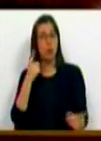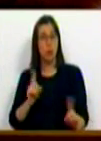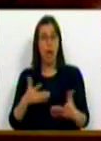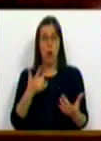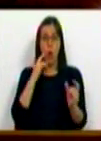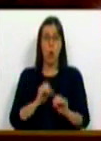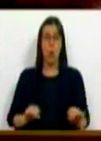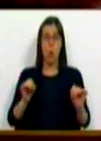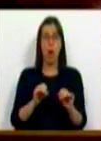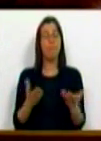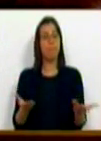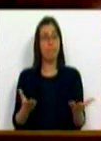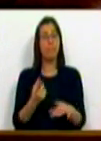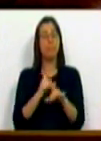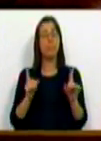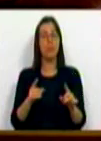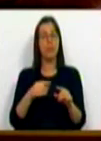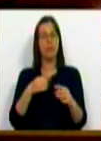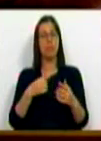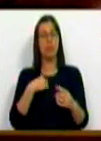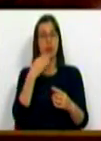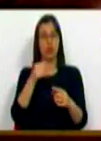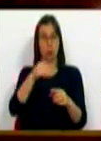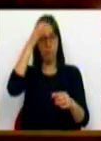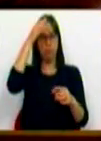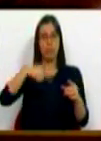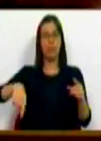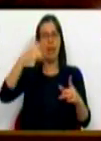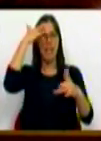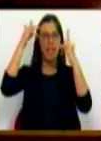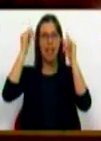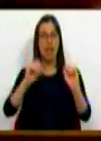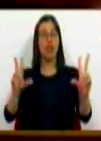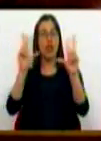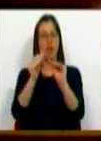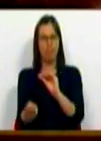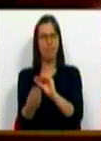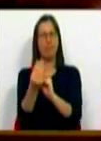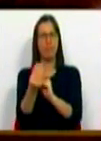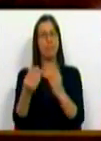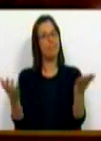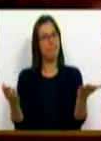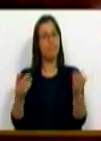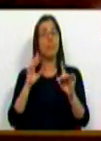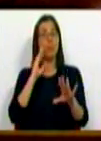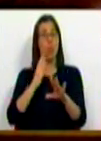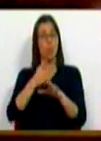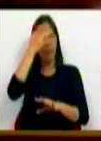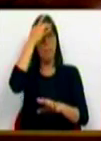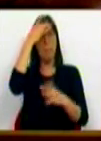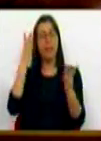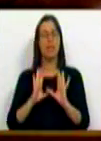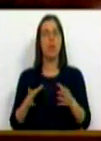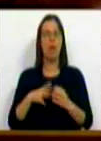por agora, justamente porque do gênio dos nossos jovens surgem ideias novas, originais. No seu último parecer,